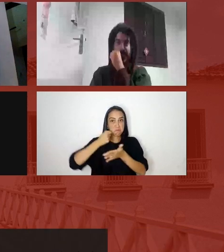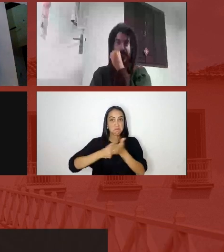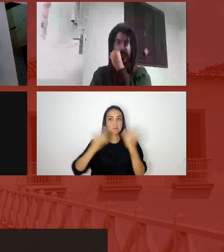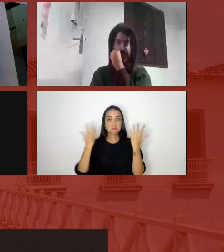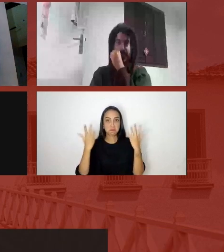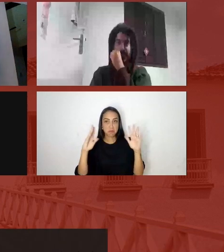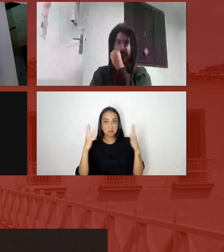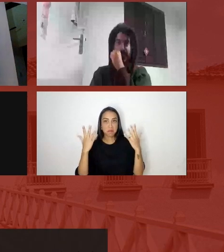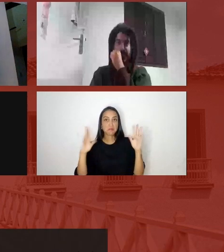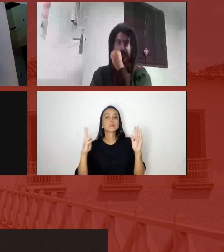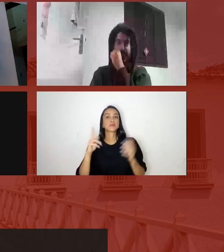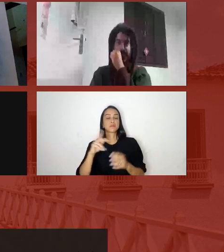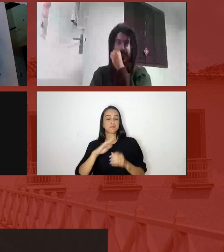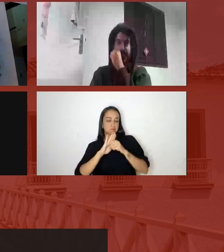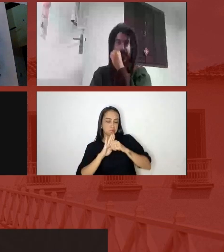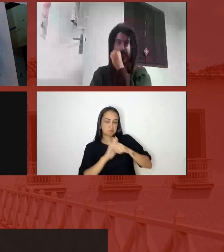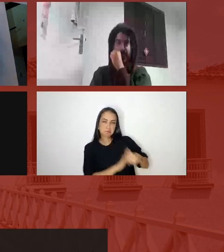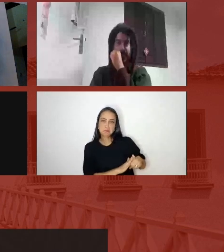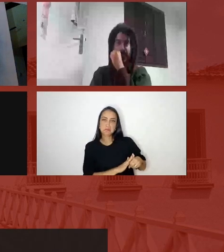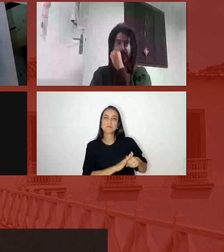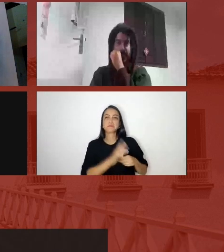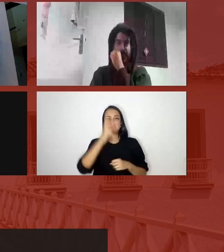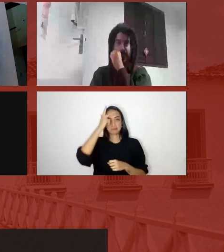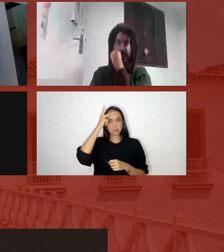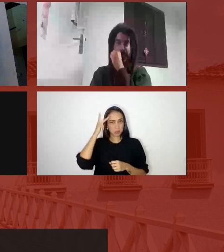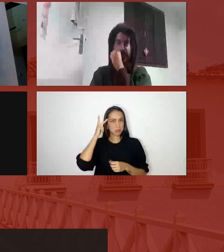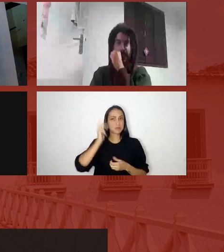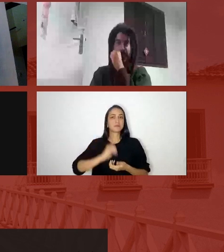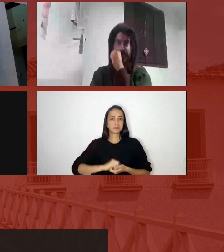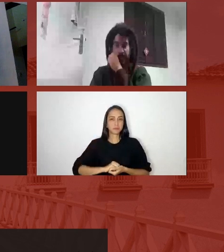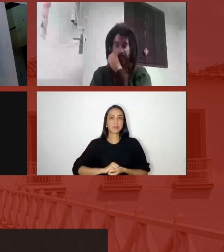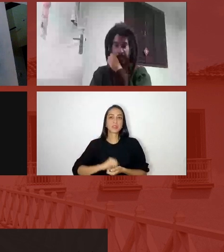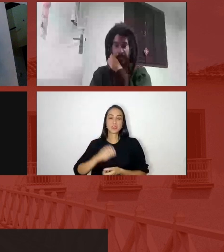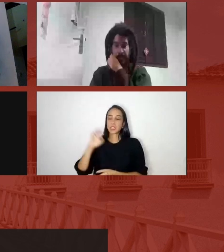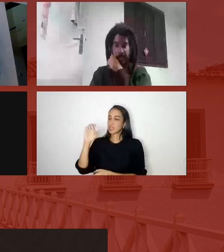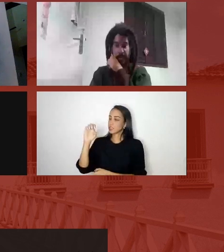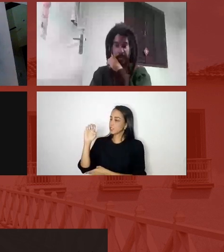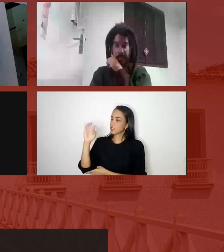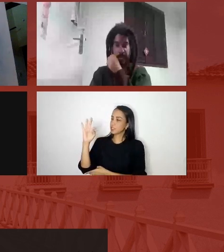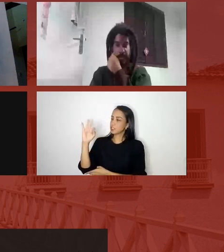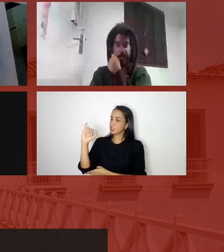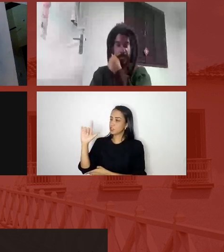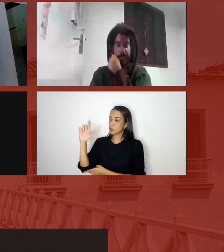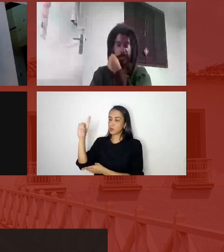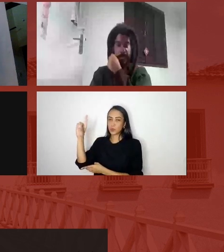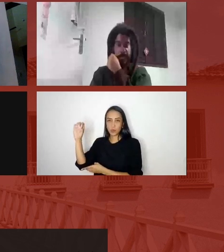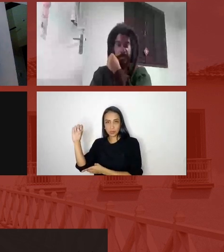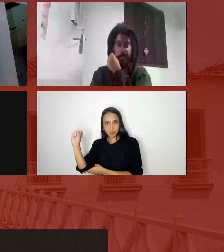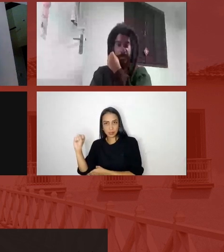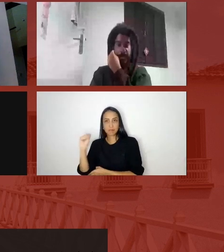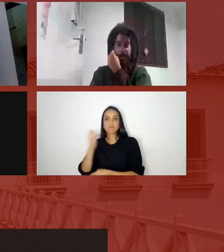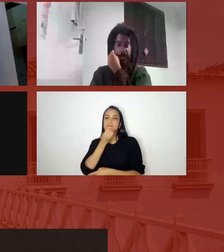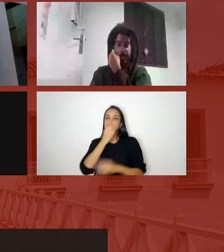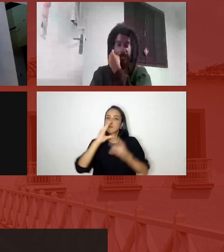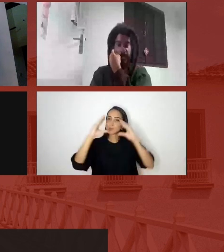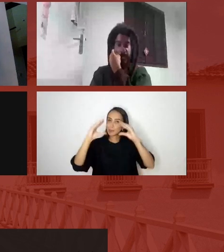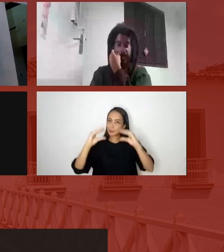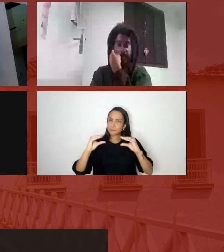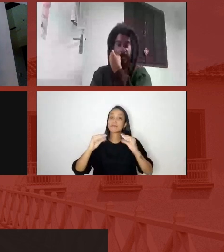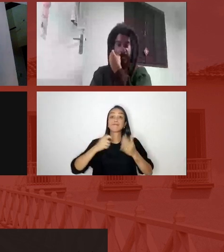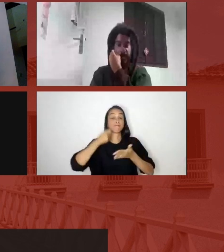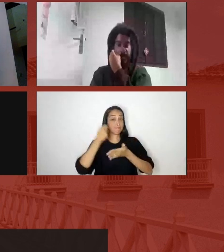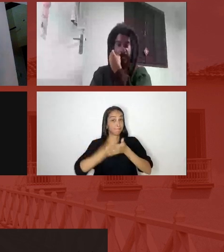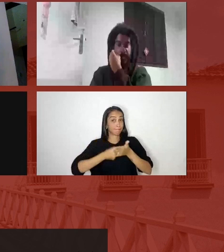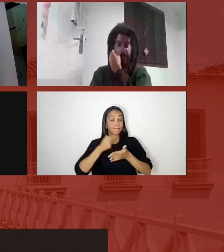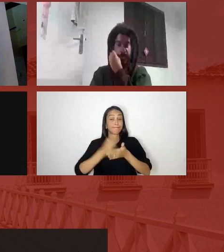pelas oprimidas e oprimidos a Zetildes Lima que tá aqui também que dá boa noite a todos e que diz que é uma luta sem fim